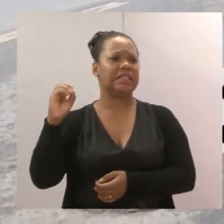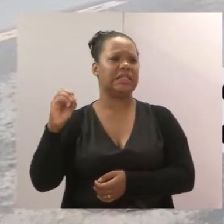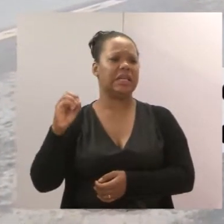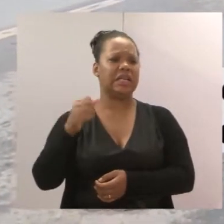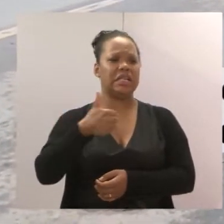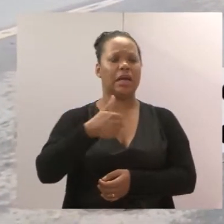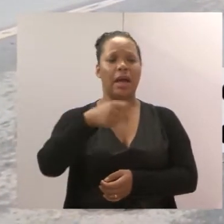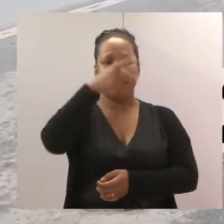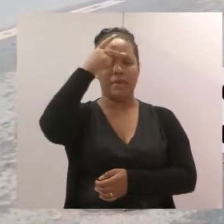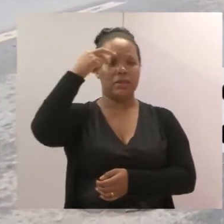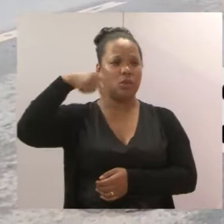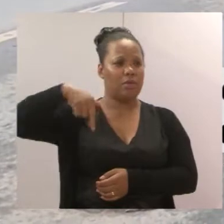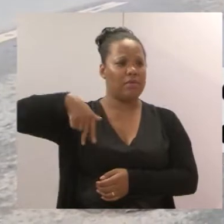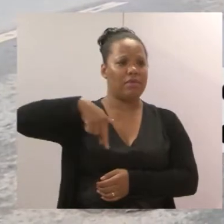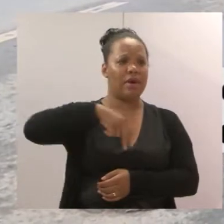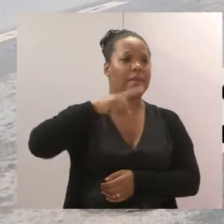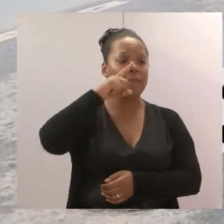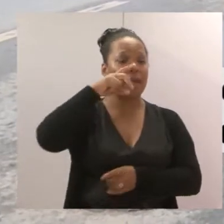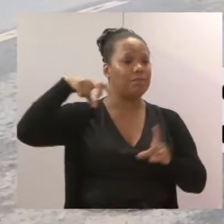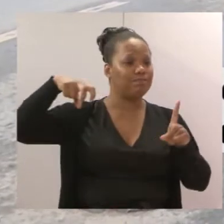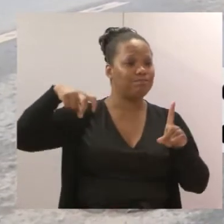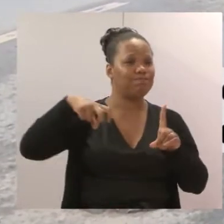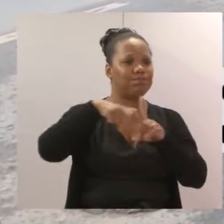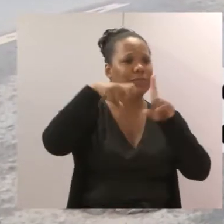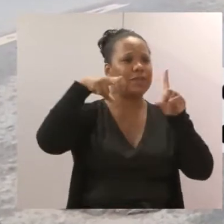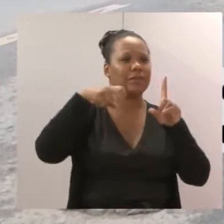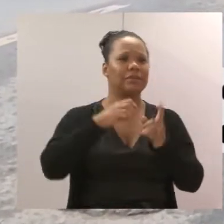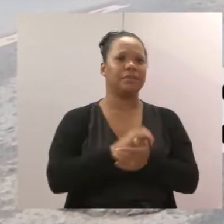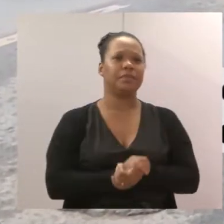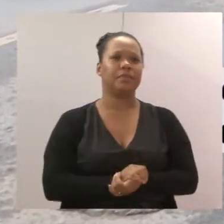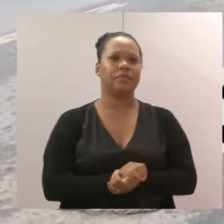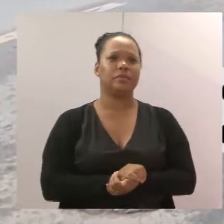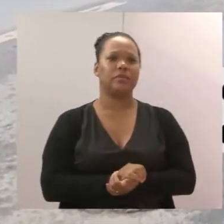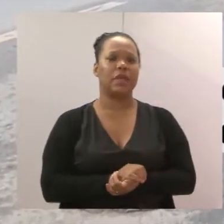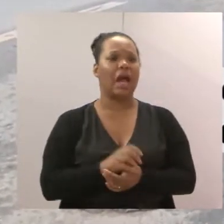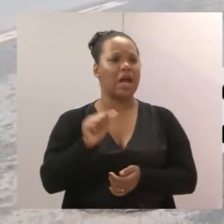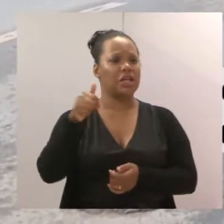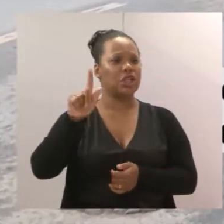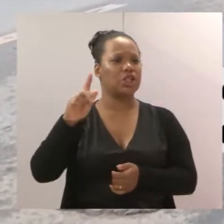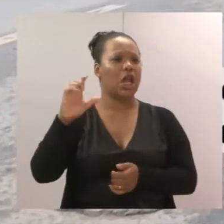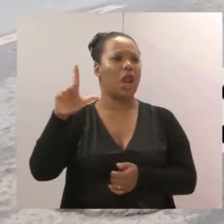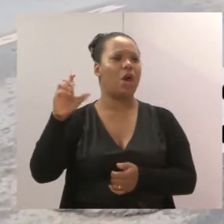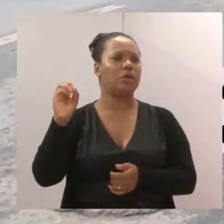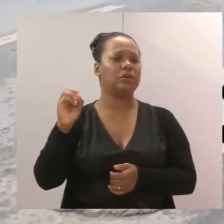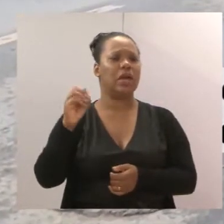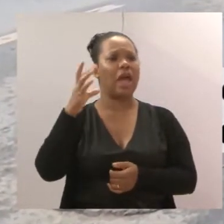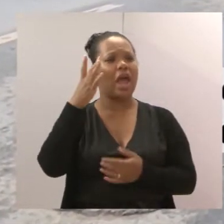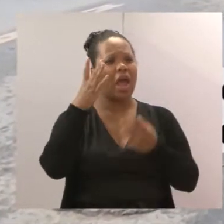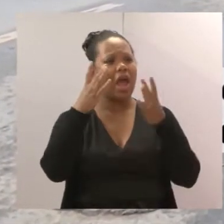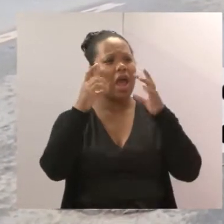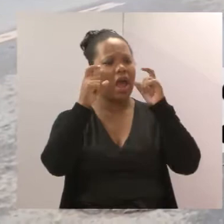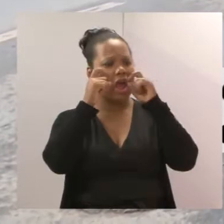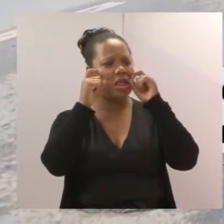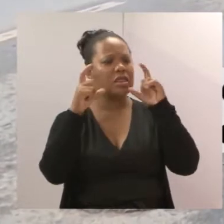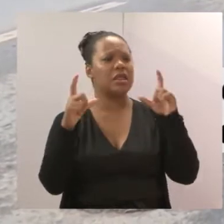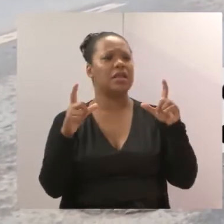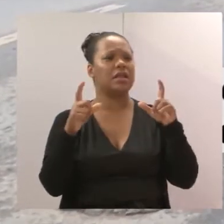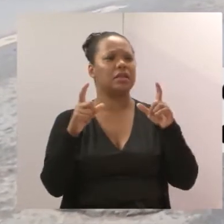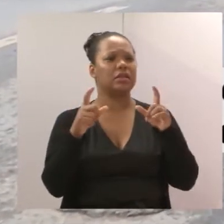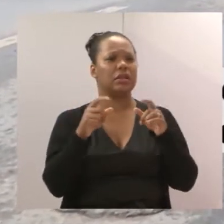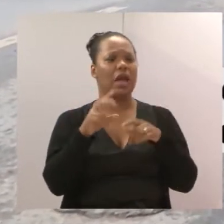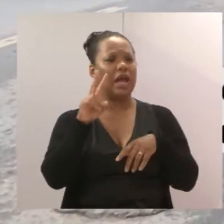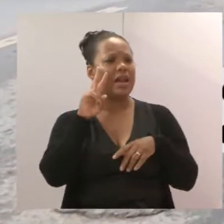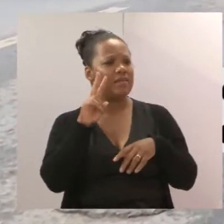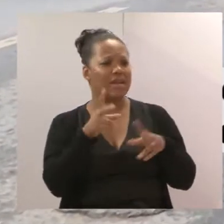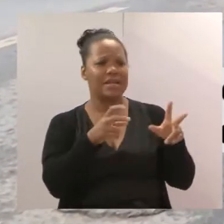estiver atravessando uma pessoa aqui vai pegar. Então, o depoimento aqui do Sr. Anjo foi um depoimento interessante, porque ele fica ao lado